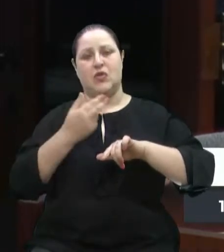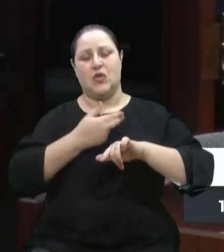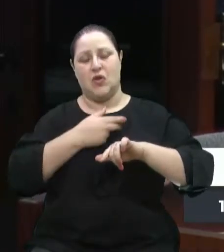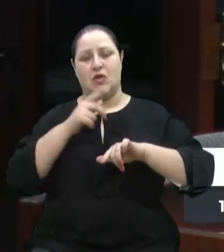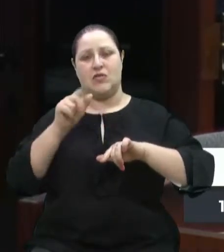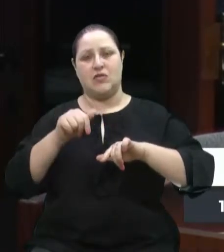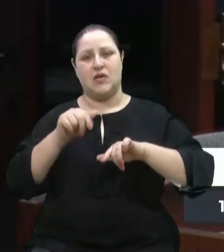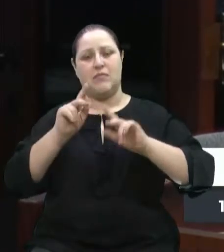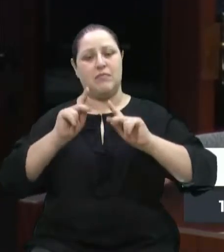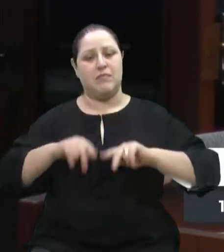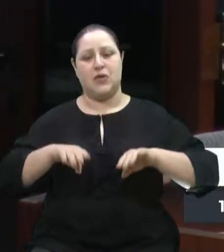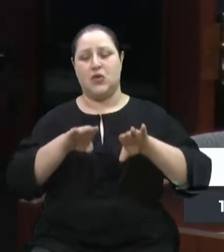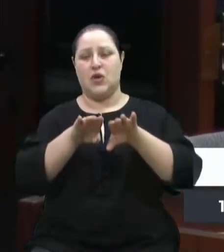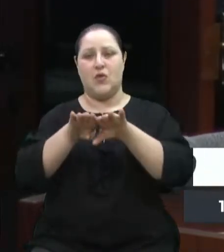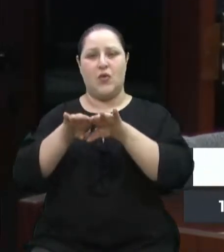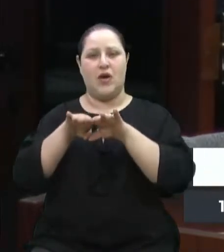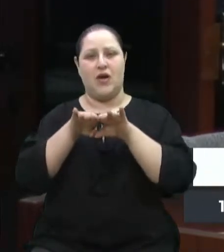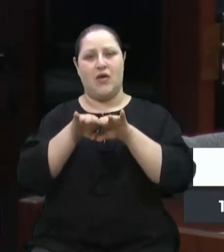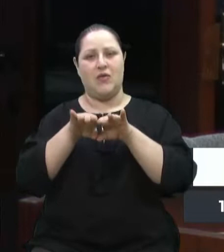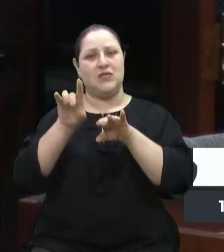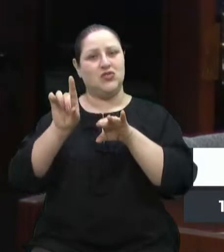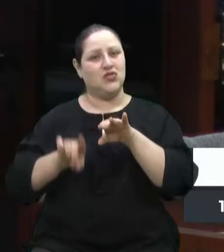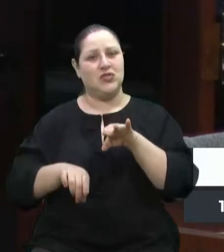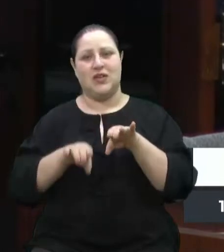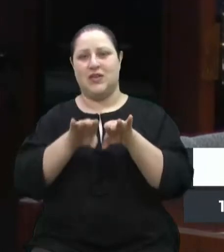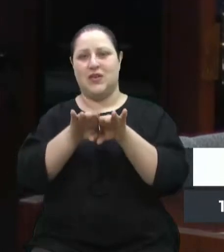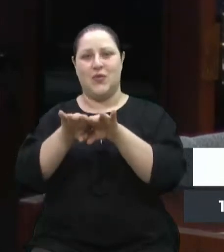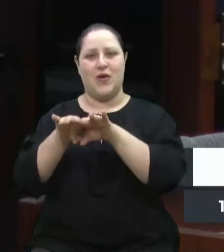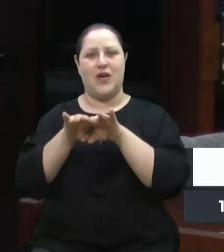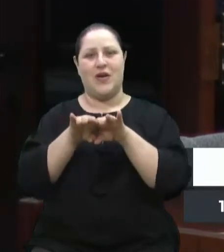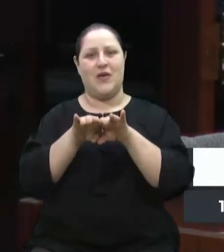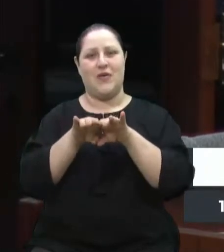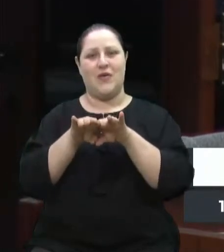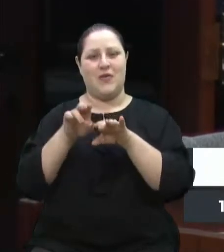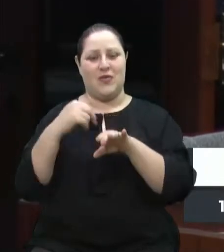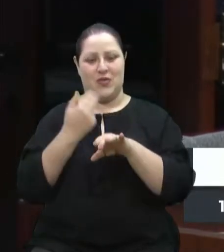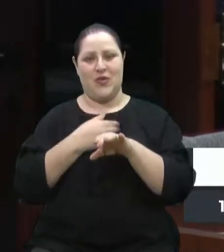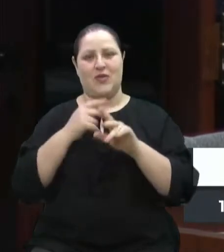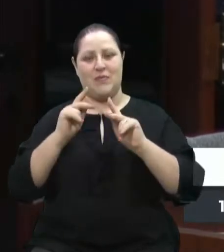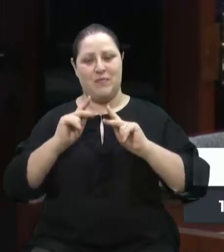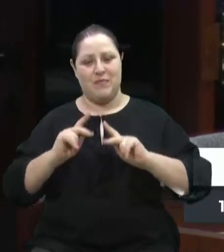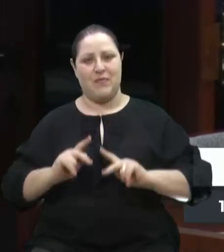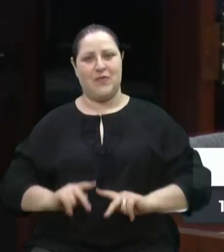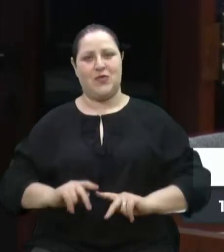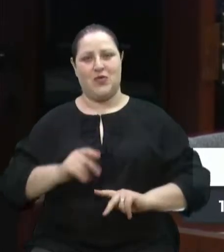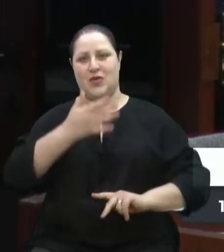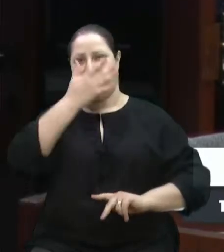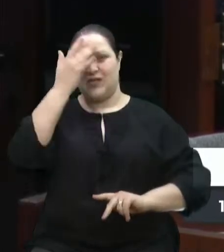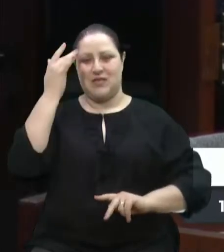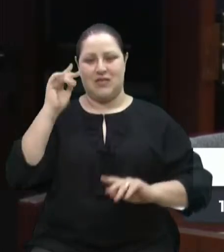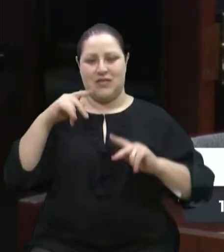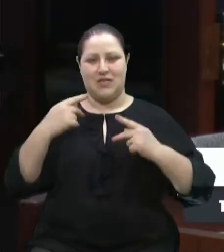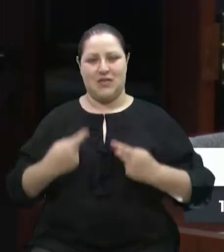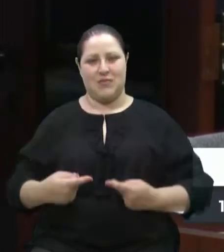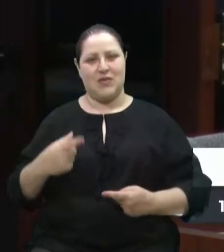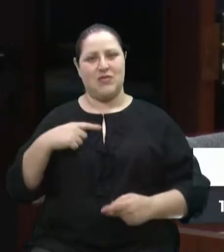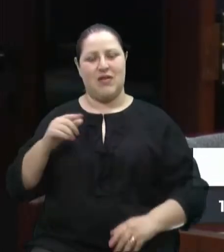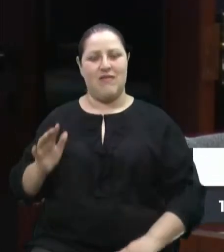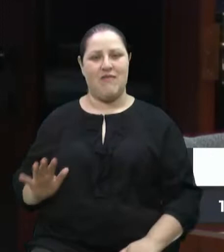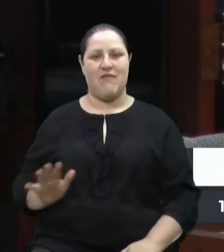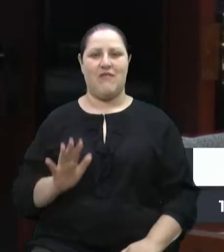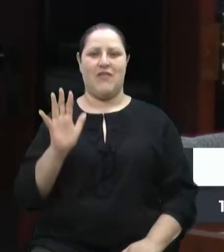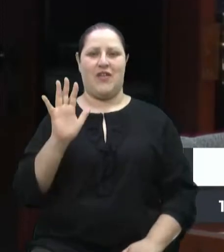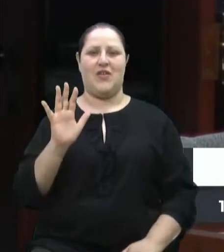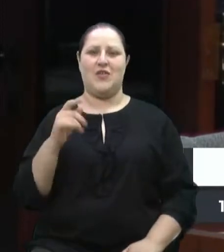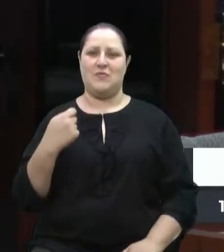iguais, com direitos iguais, e somos pessoas com toda a valorização que